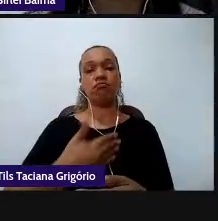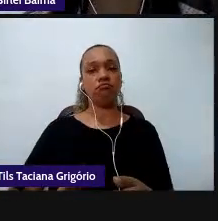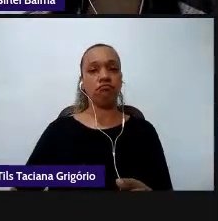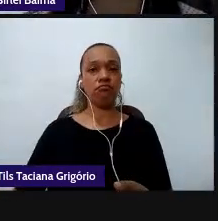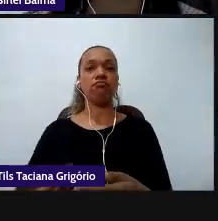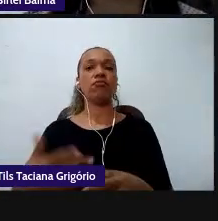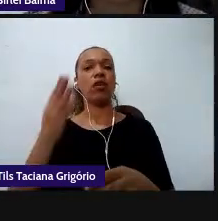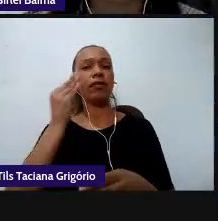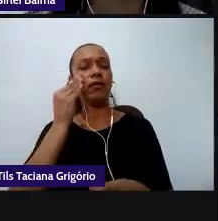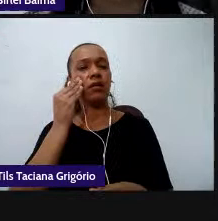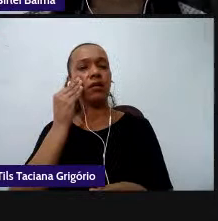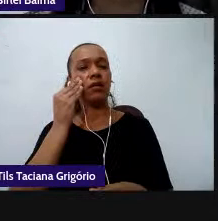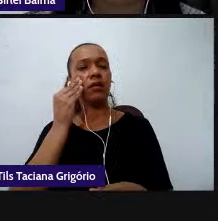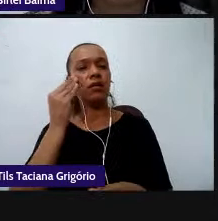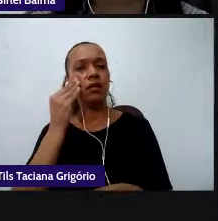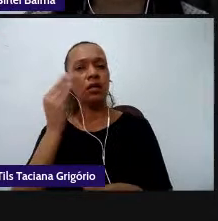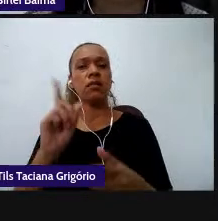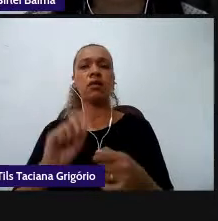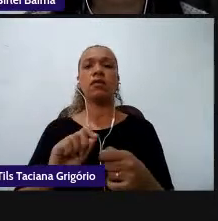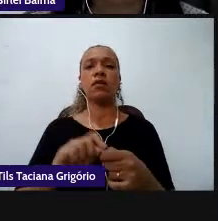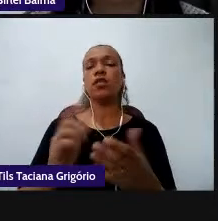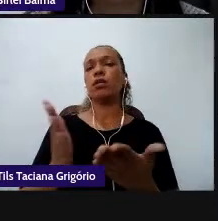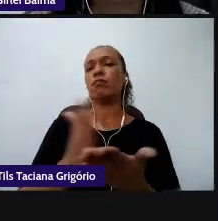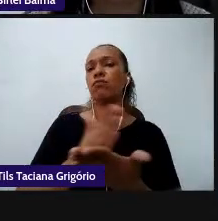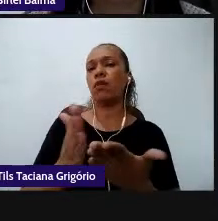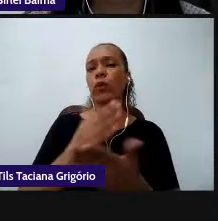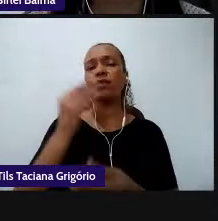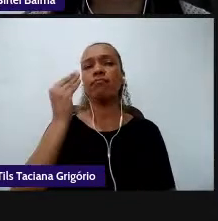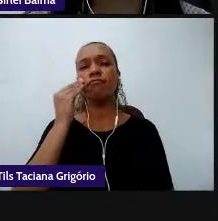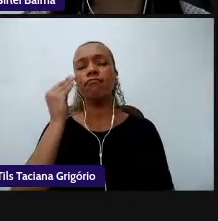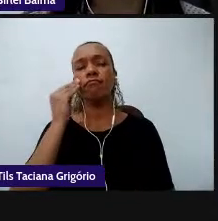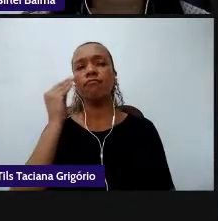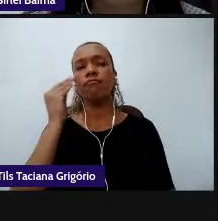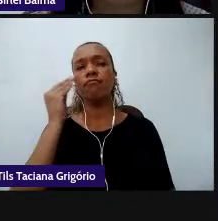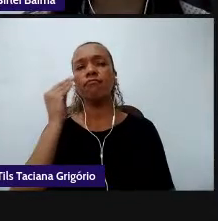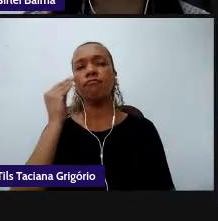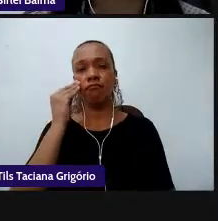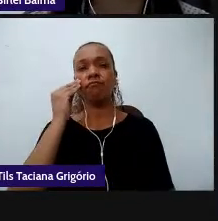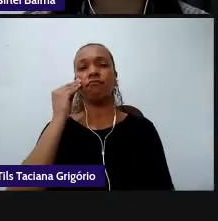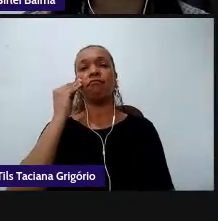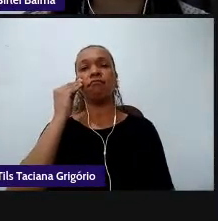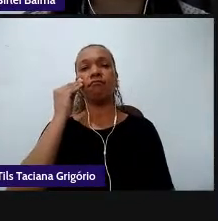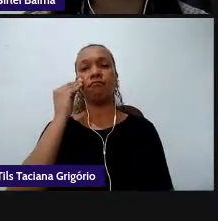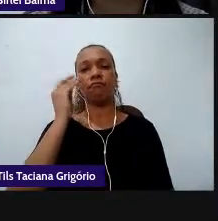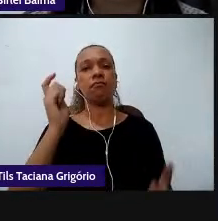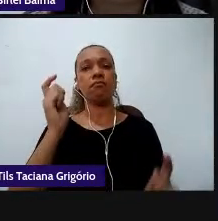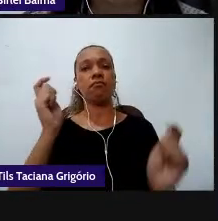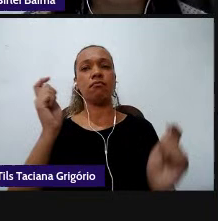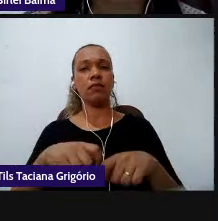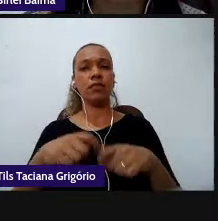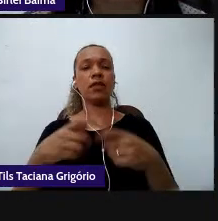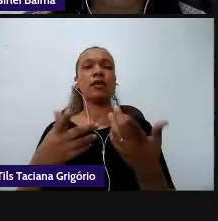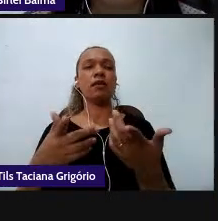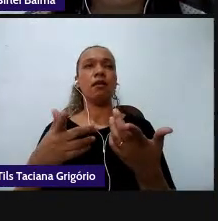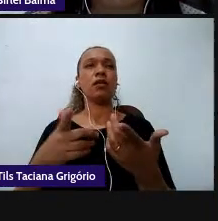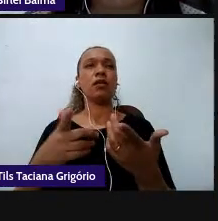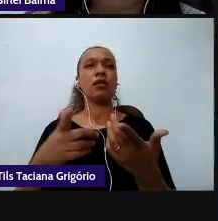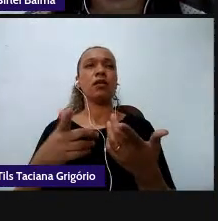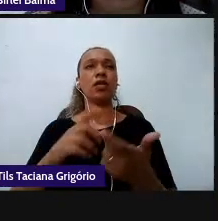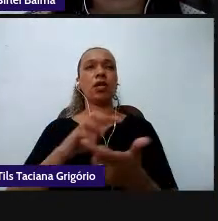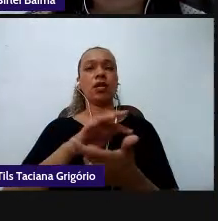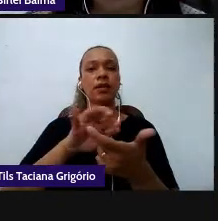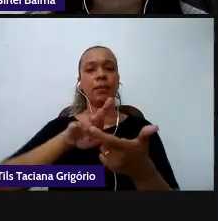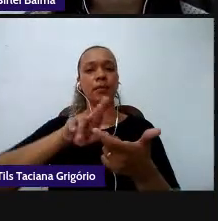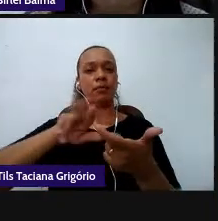fizemos algumas tentativas de contemplar a questão dos multiletramentos no